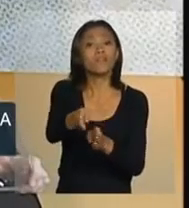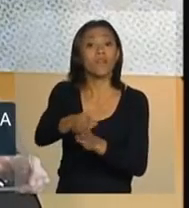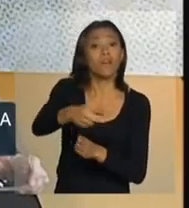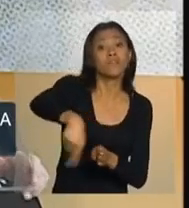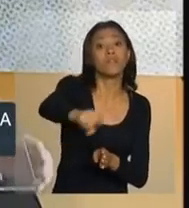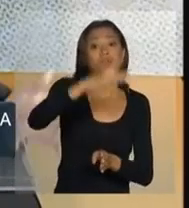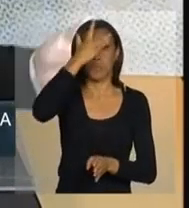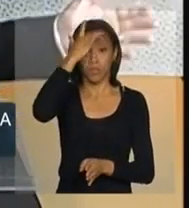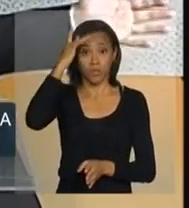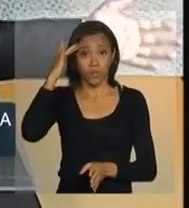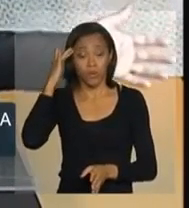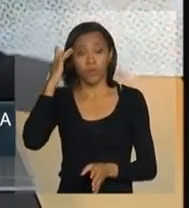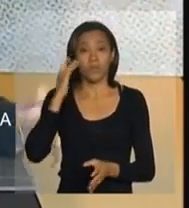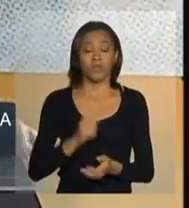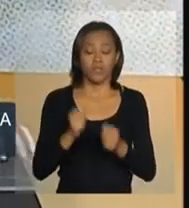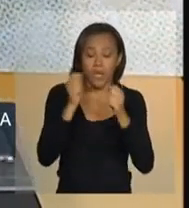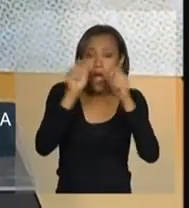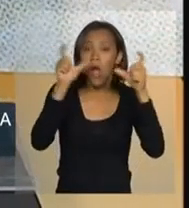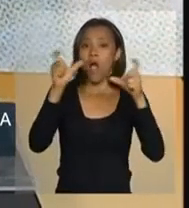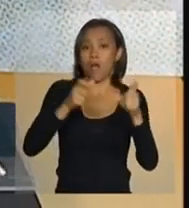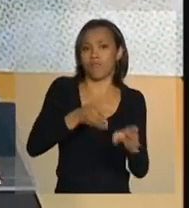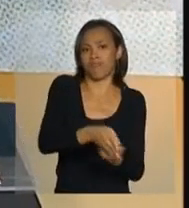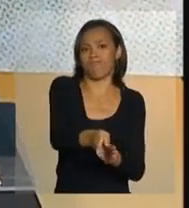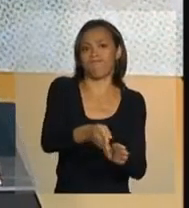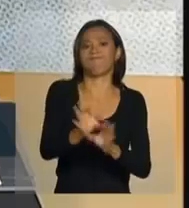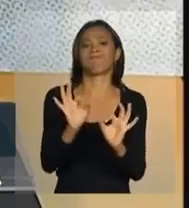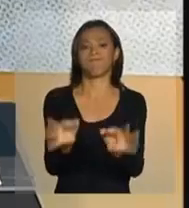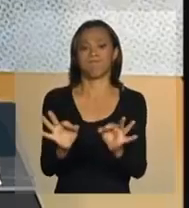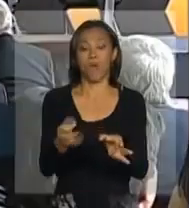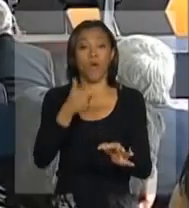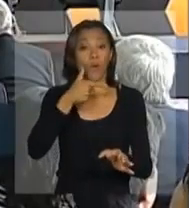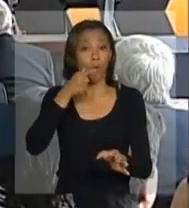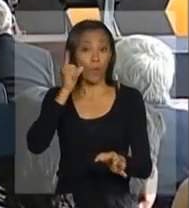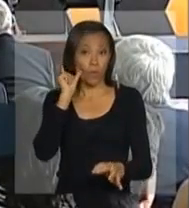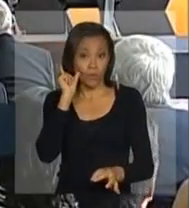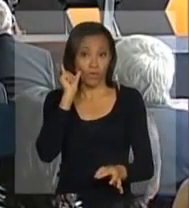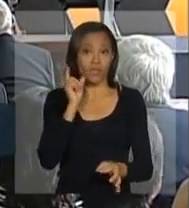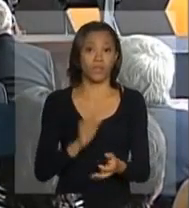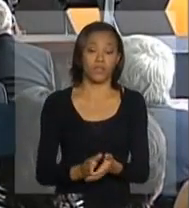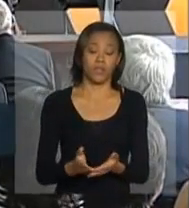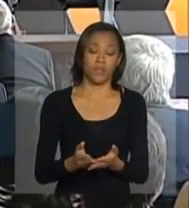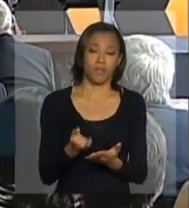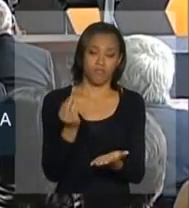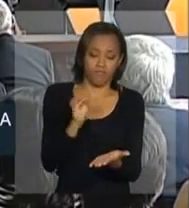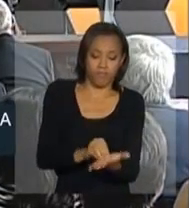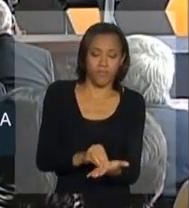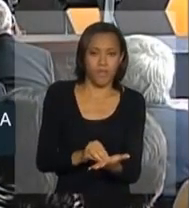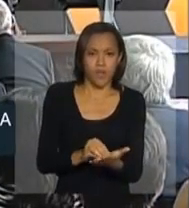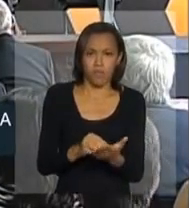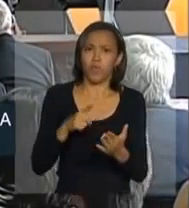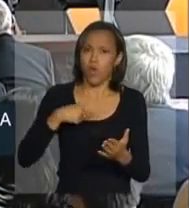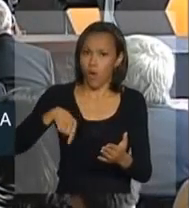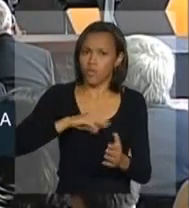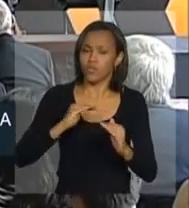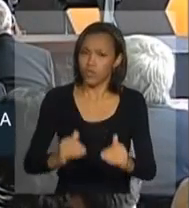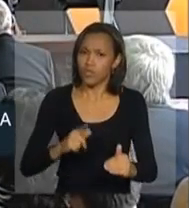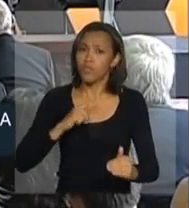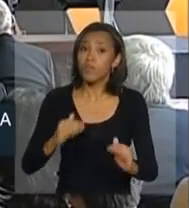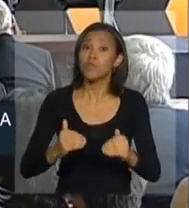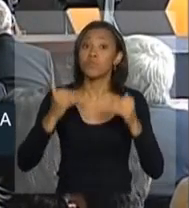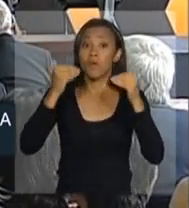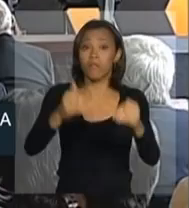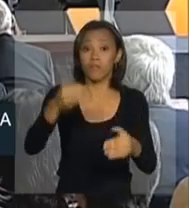sensibilizar. Nós tivemos hoje, ontem, fazer o registro aqui, um avanço na Câmara do Congresso